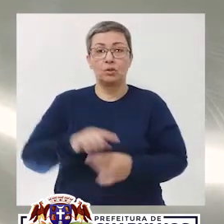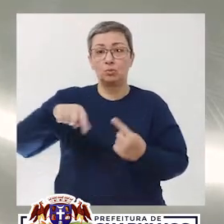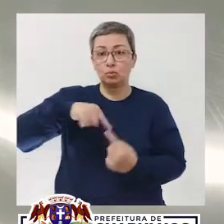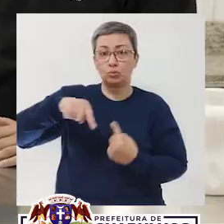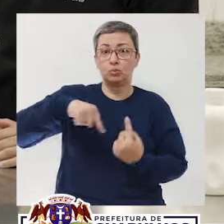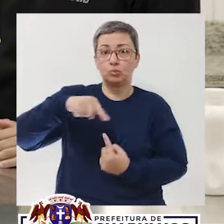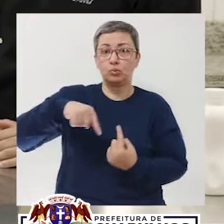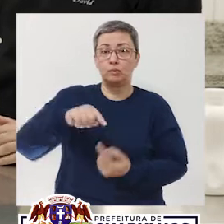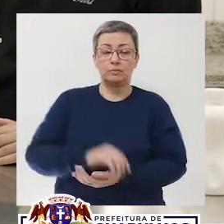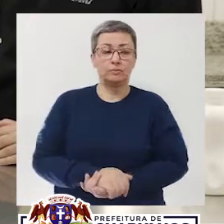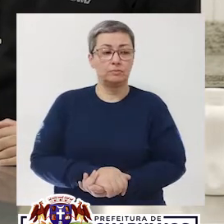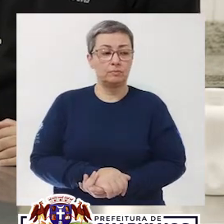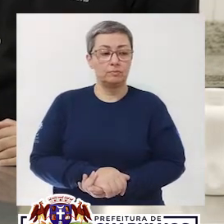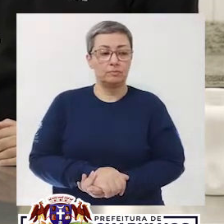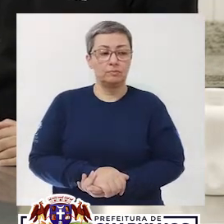Vamos bater.